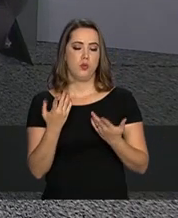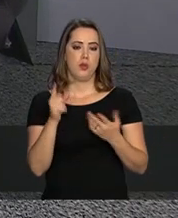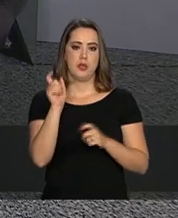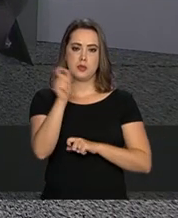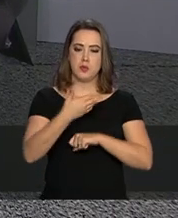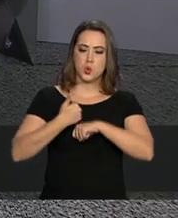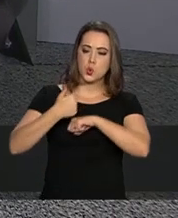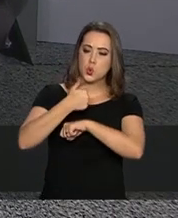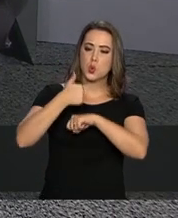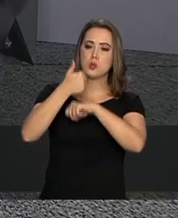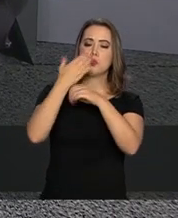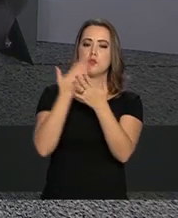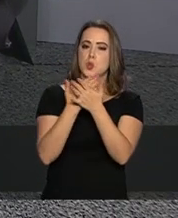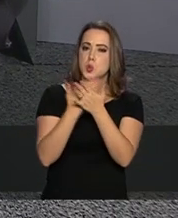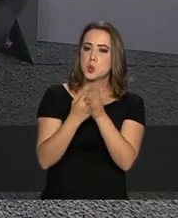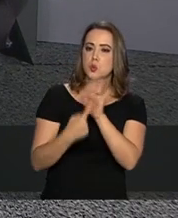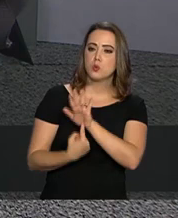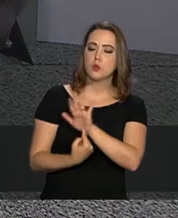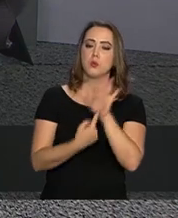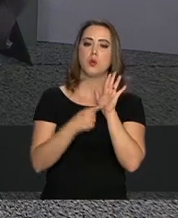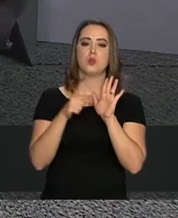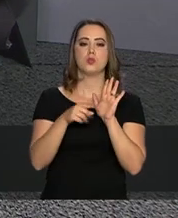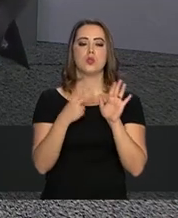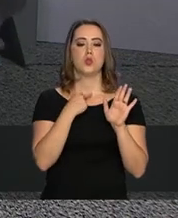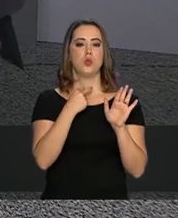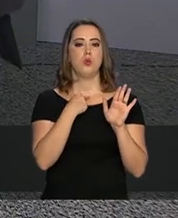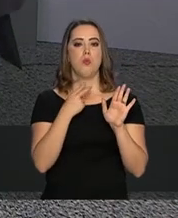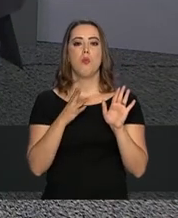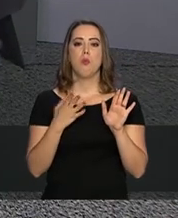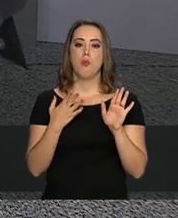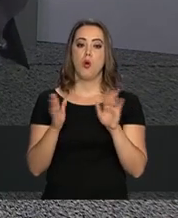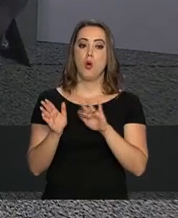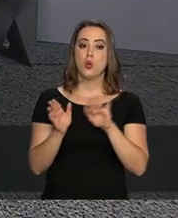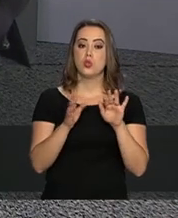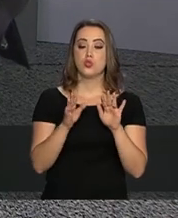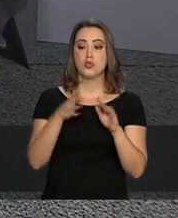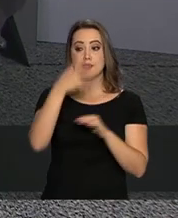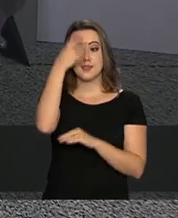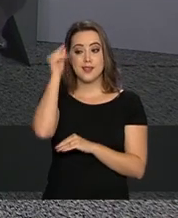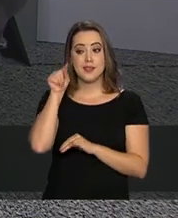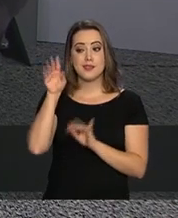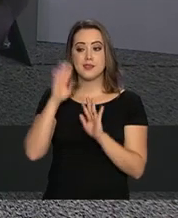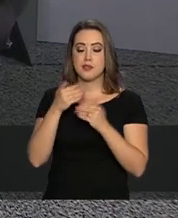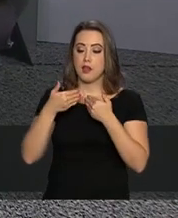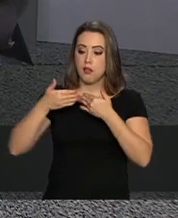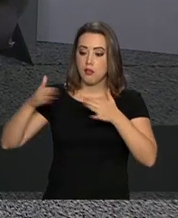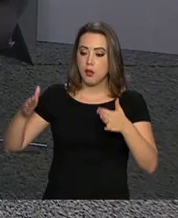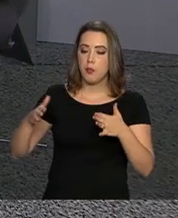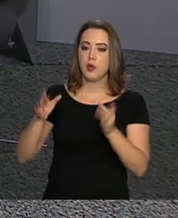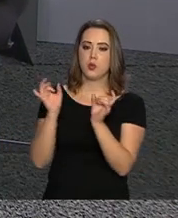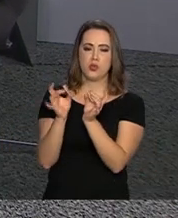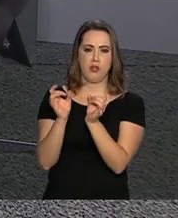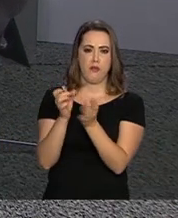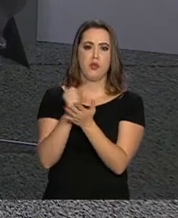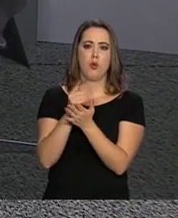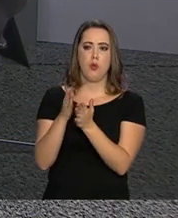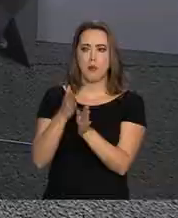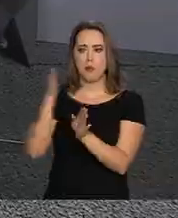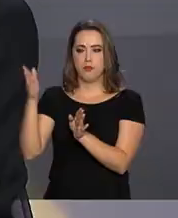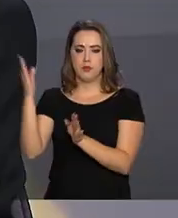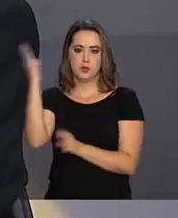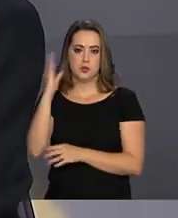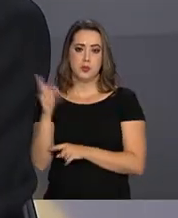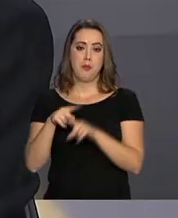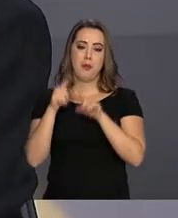demonstram que não se pode abandonar essa parte, mas para nós, o Paulo, é fundamental